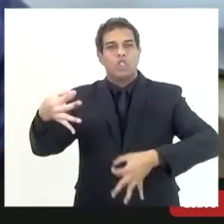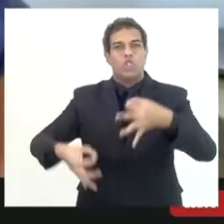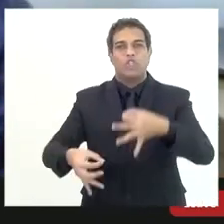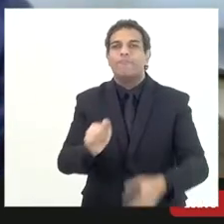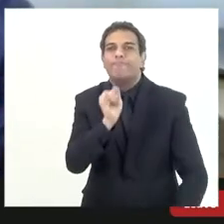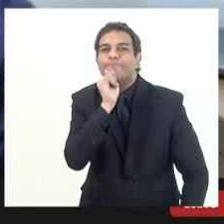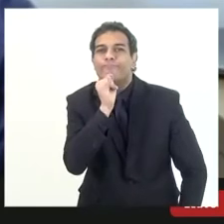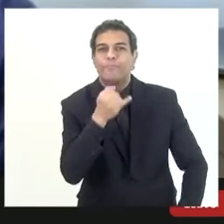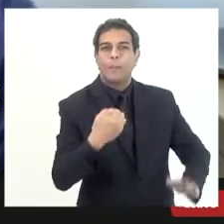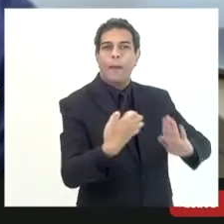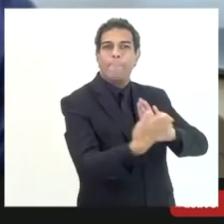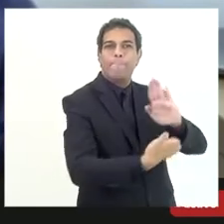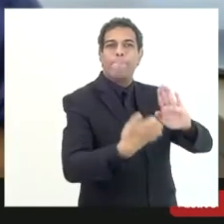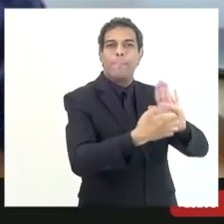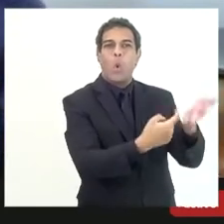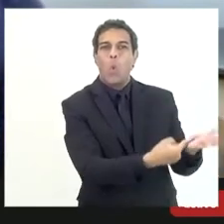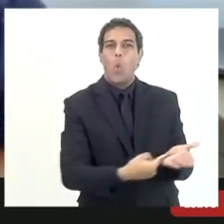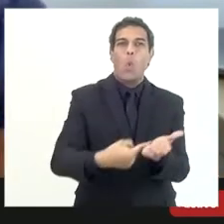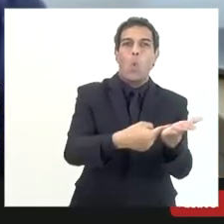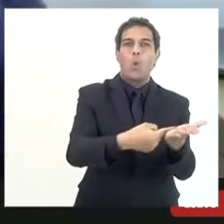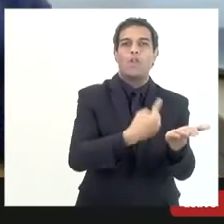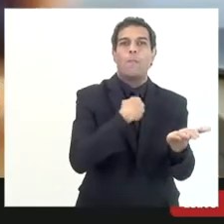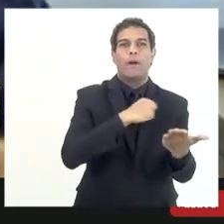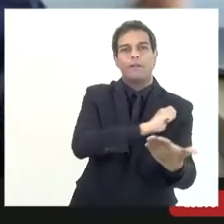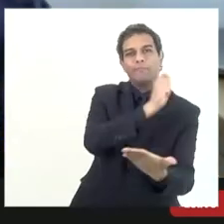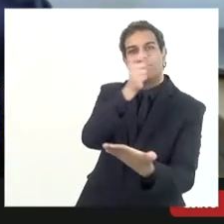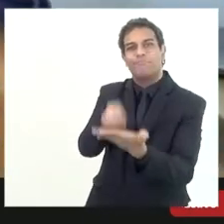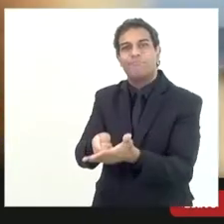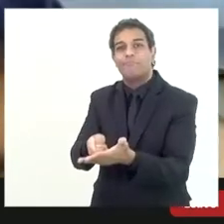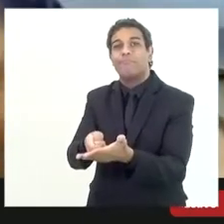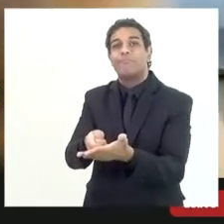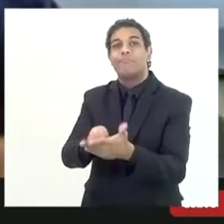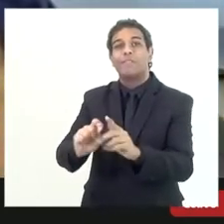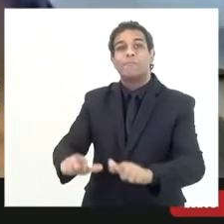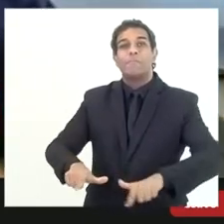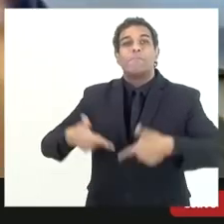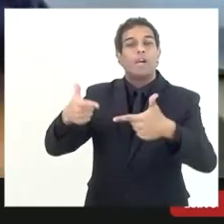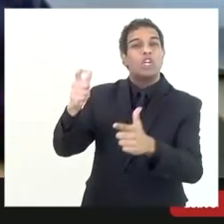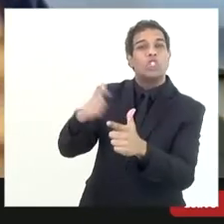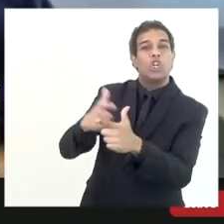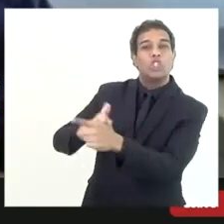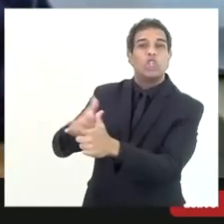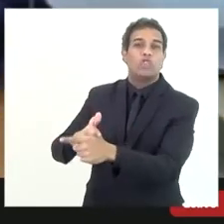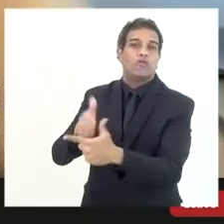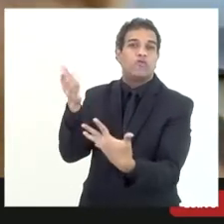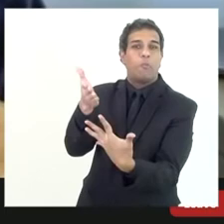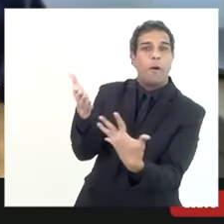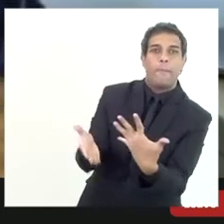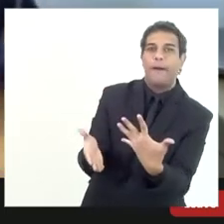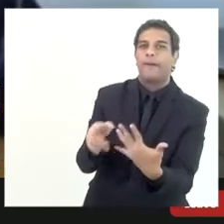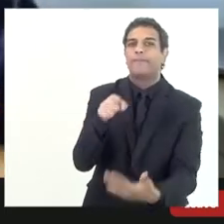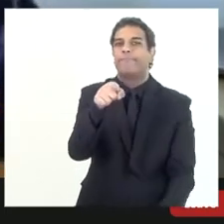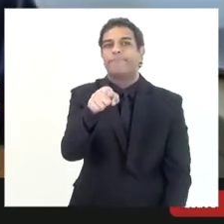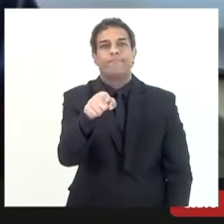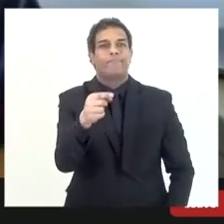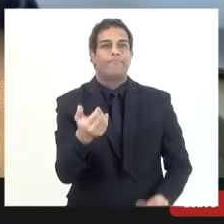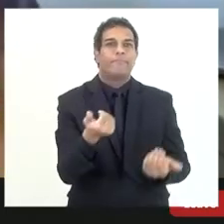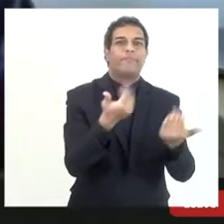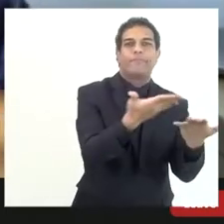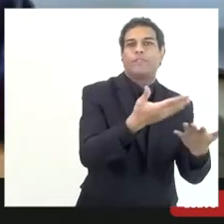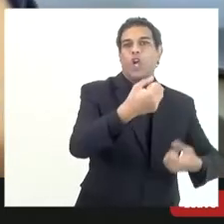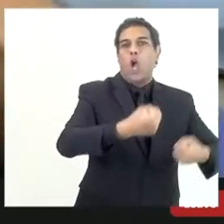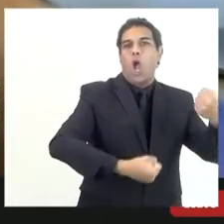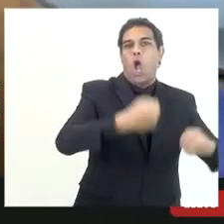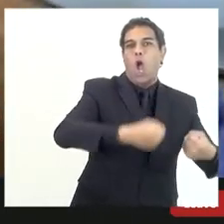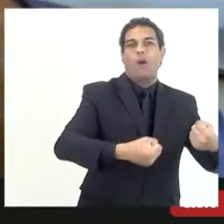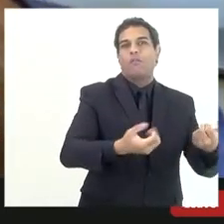exemplo não pode pagar em dinheiro pagar com ativo ativo por exemplo pode ser a gasolina para abastecer a